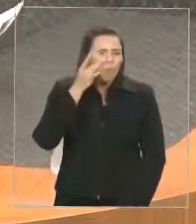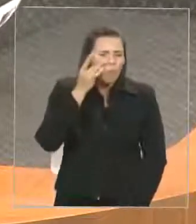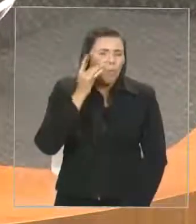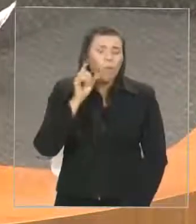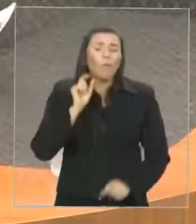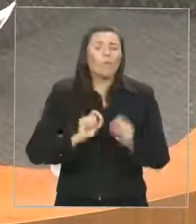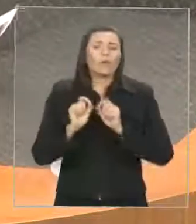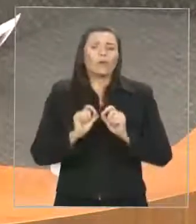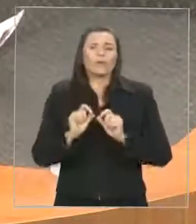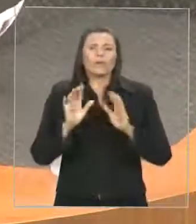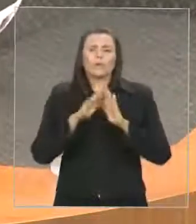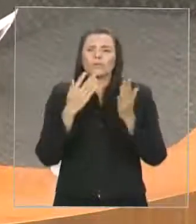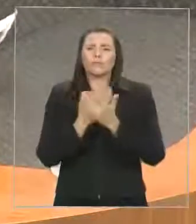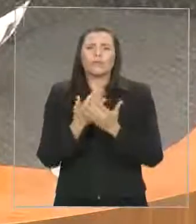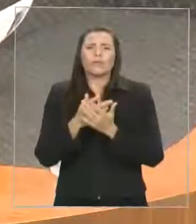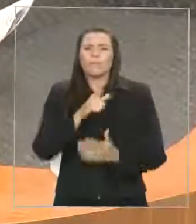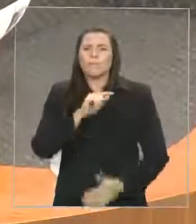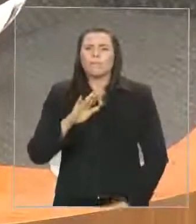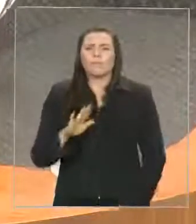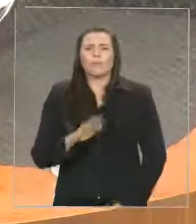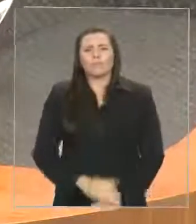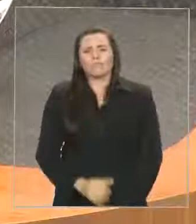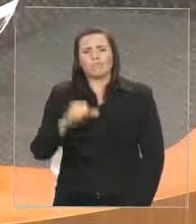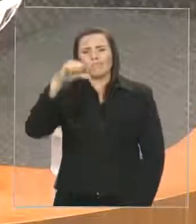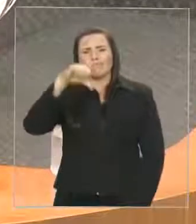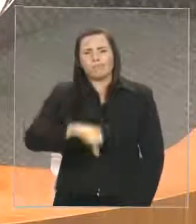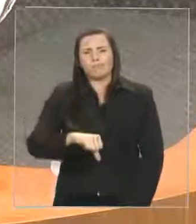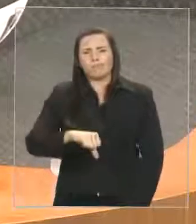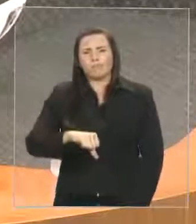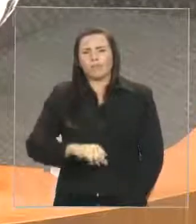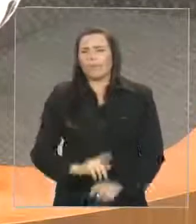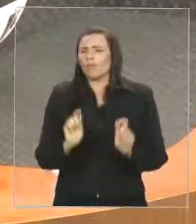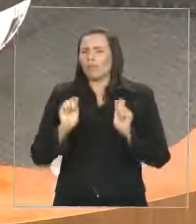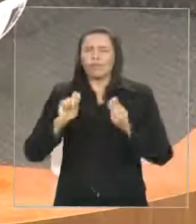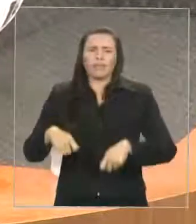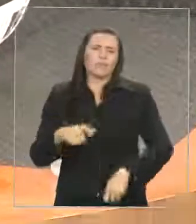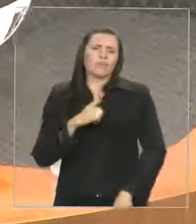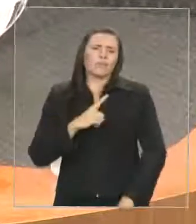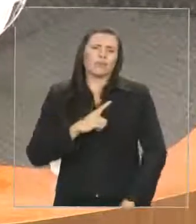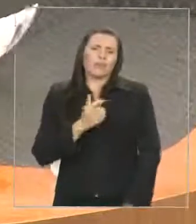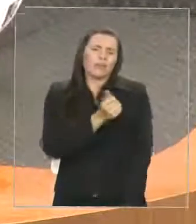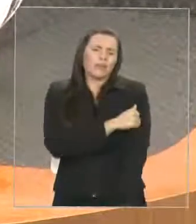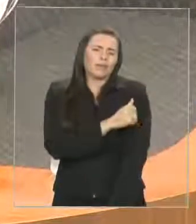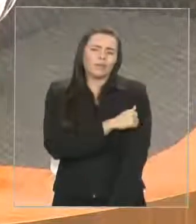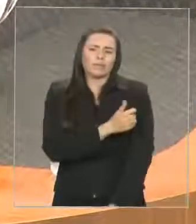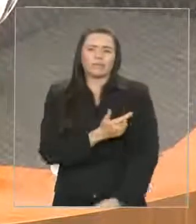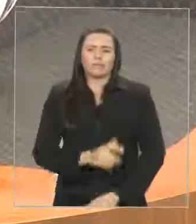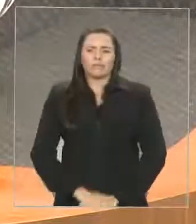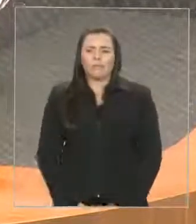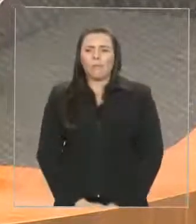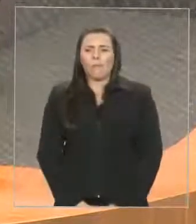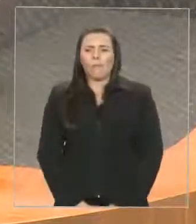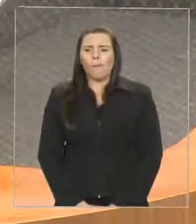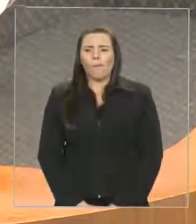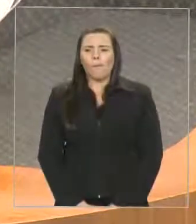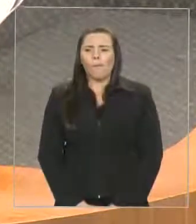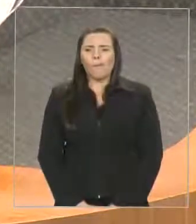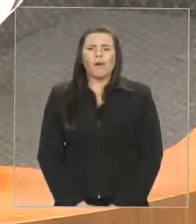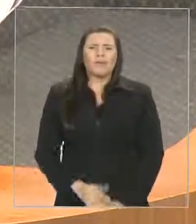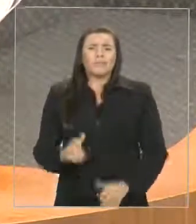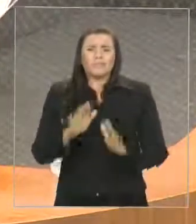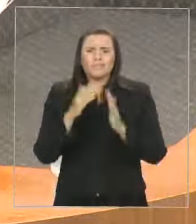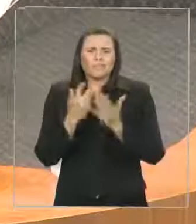escolas sem condições de atender os nossos alunos, escolas na capital que estão abandonadas. ao